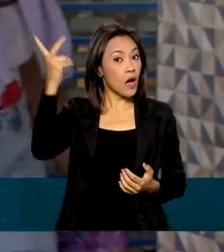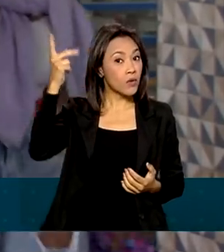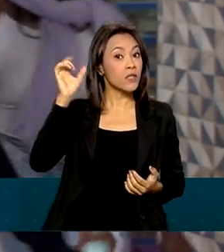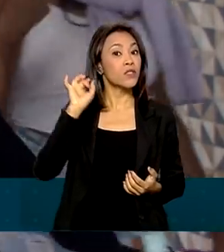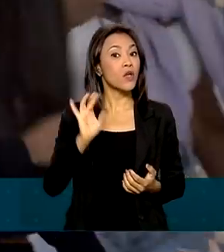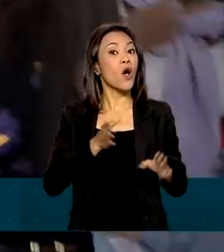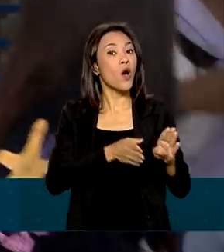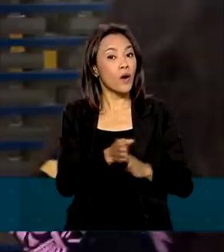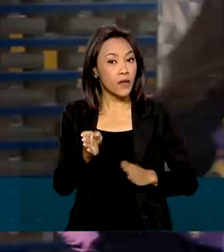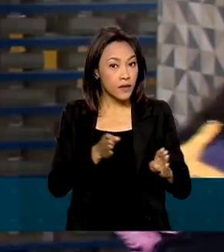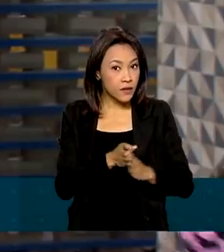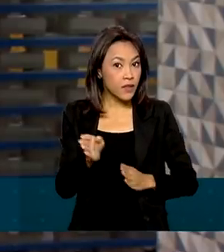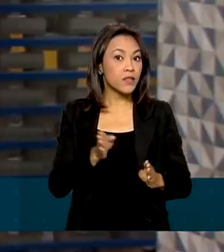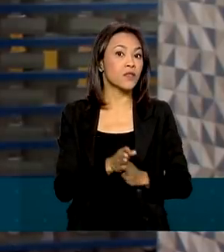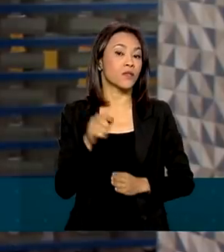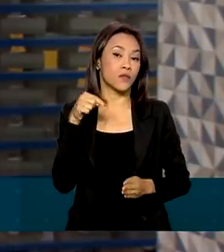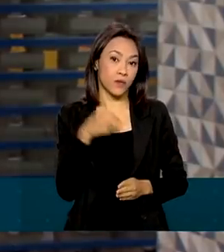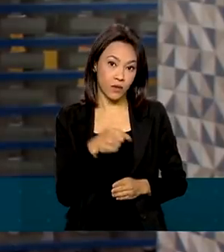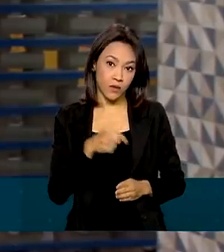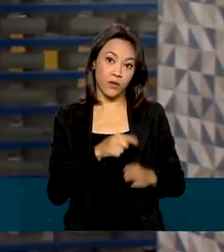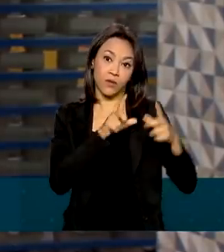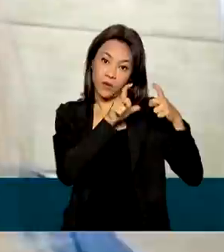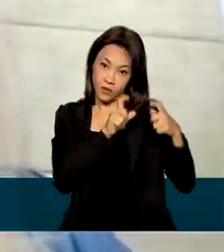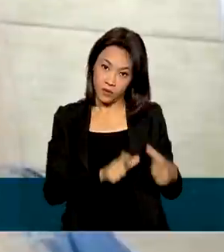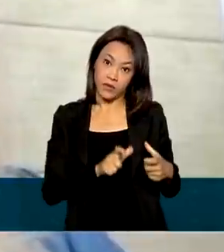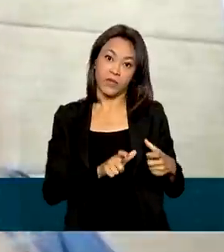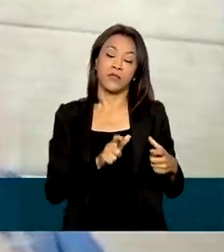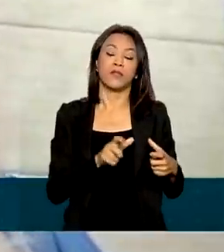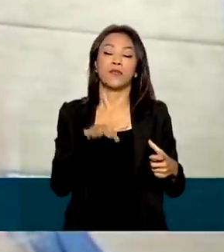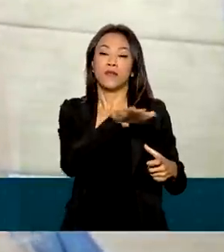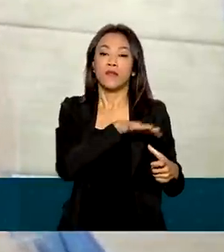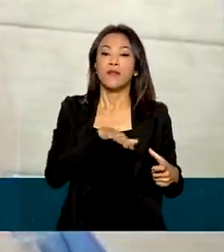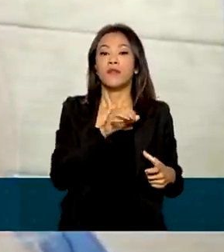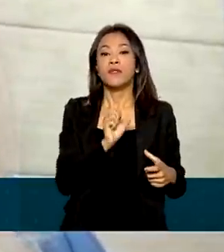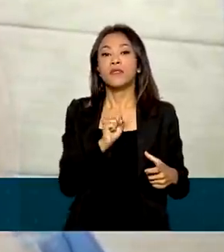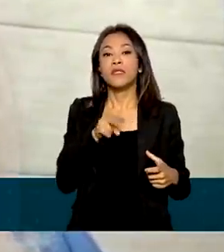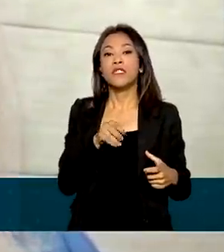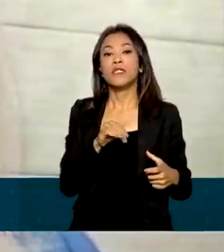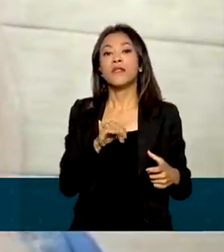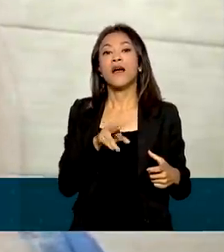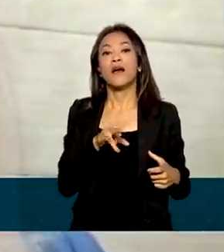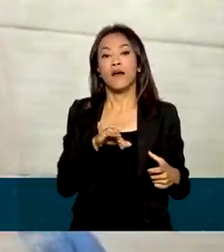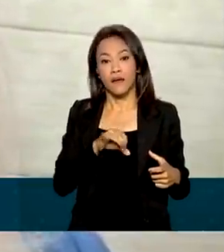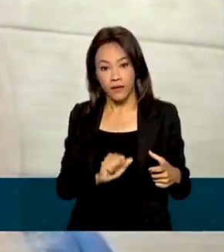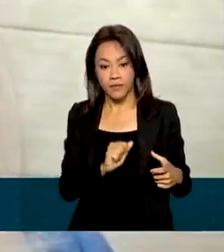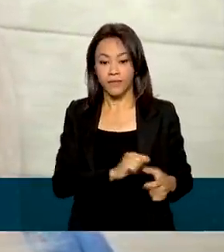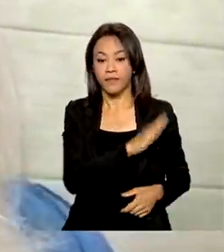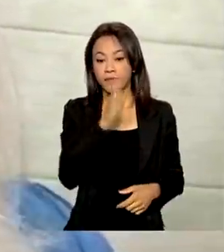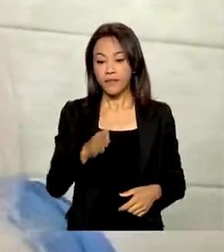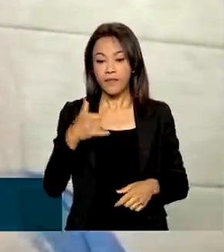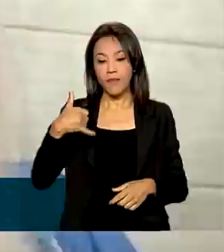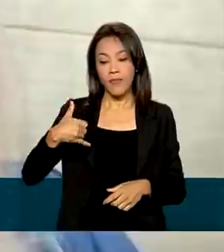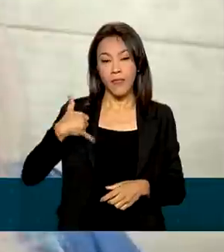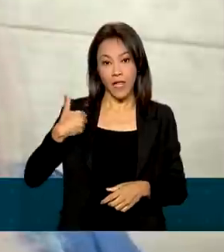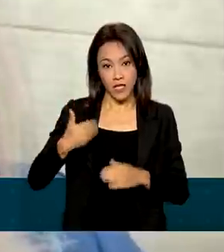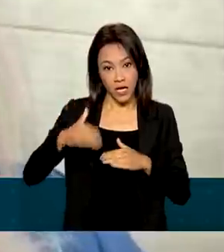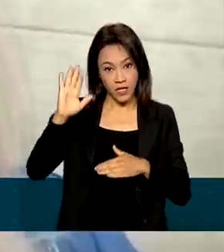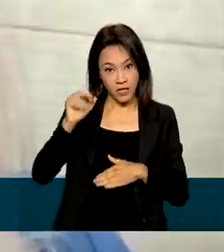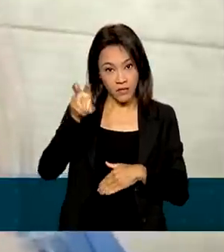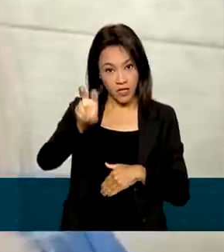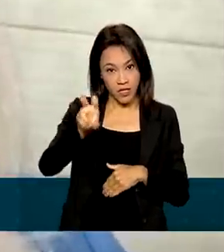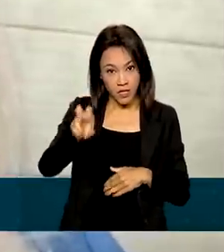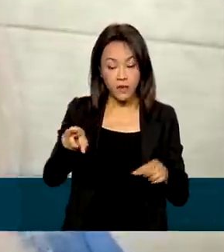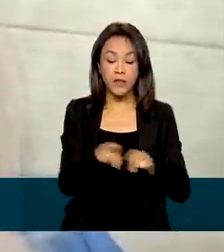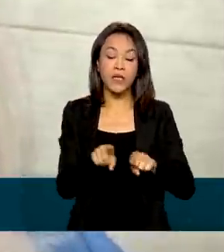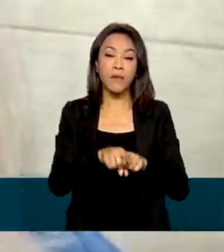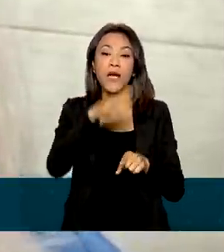recomendação das autoridades sanitárias locais. A oportunidade de vacinarmos as crianças acima de 5 anos e adolescentes que já